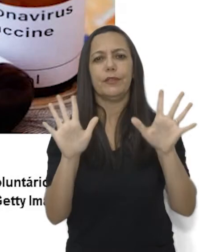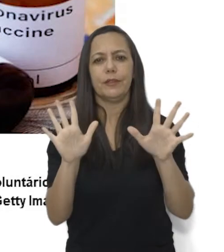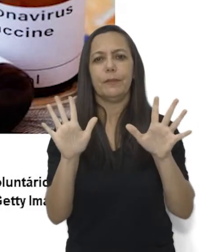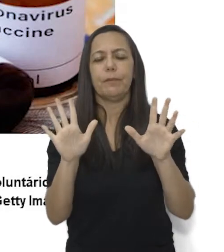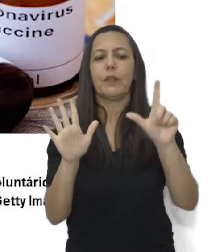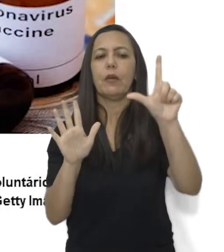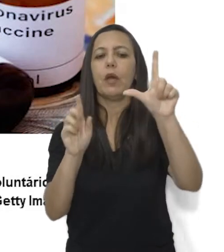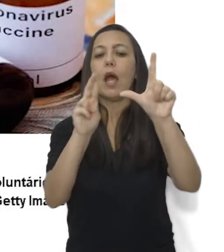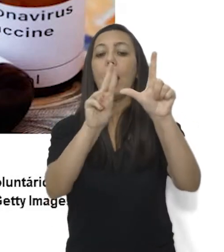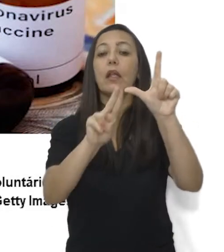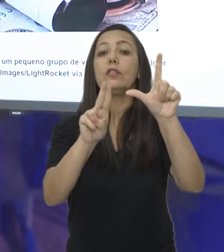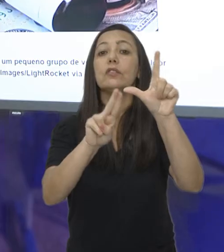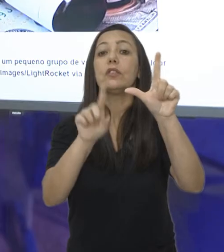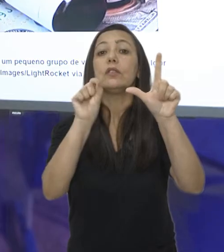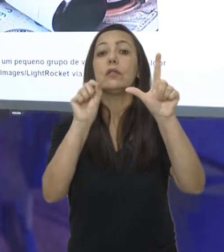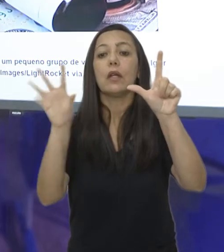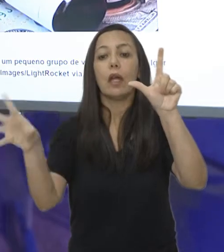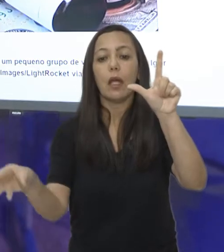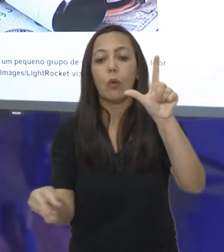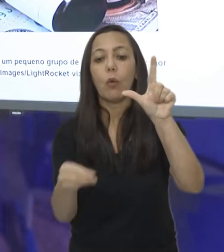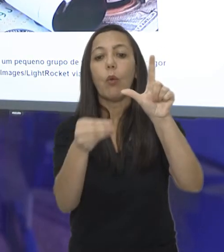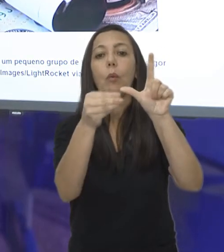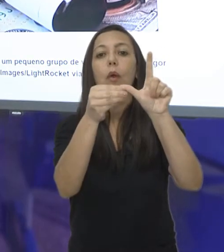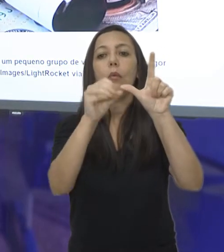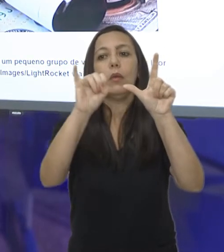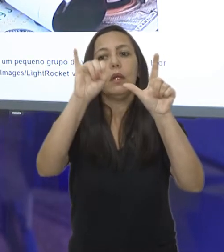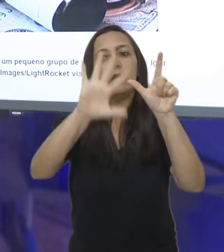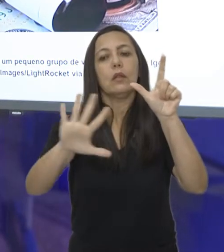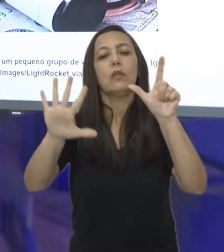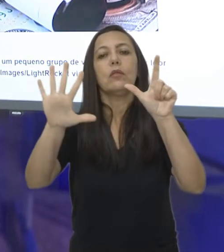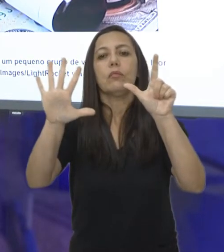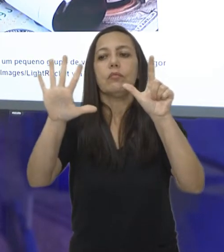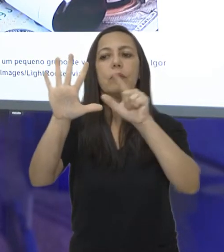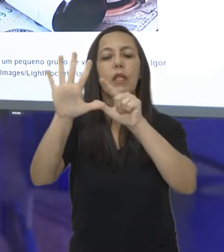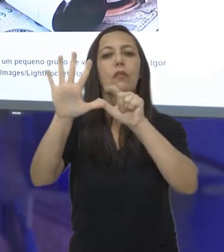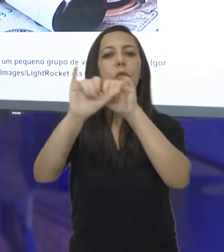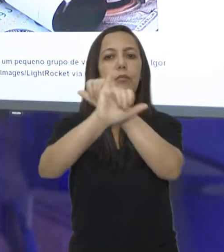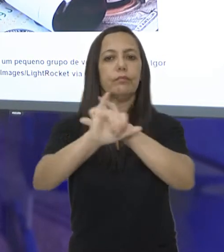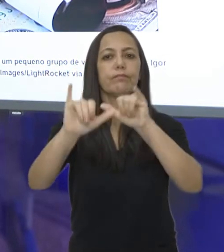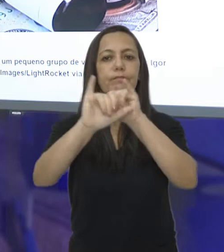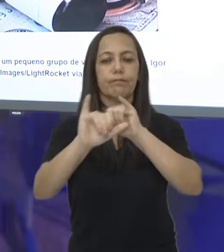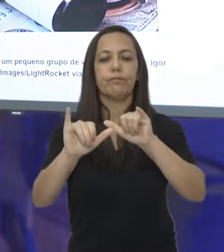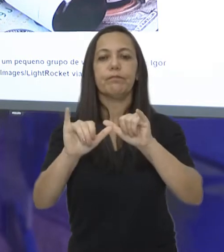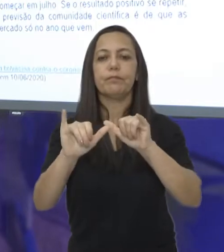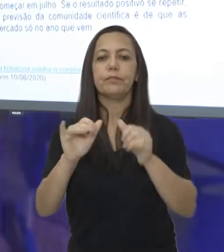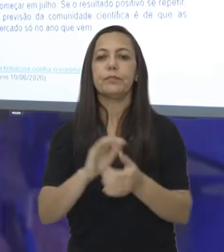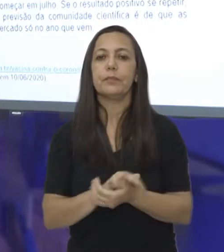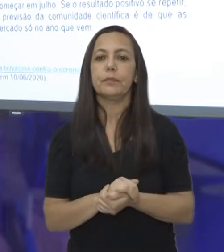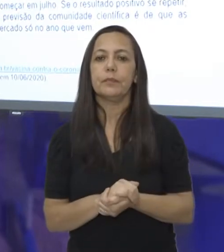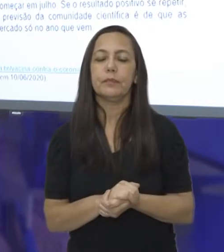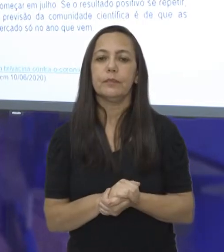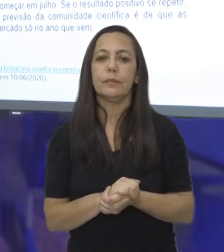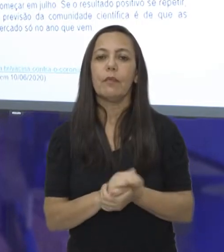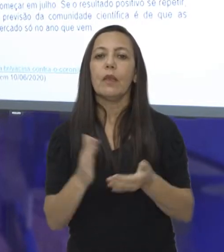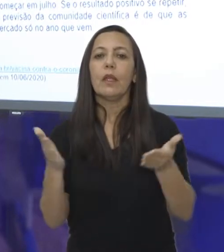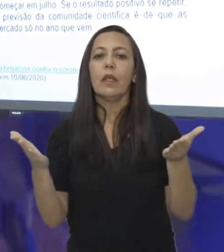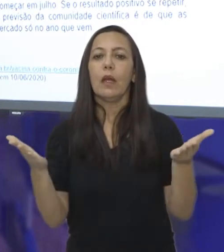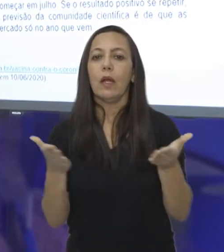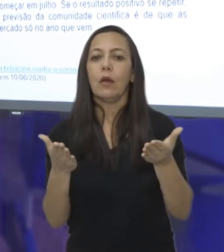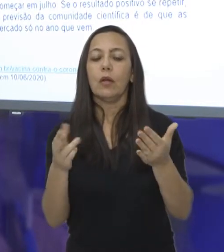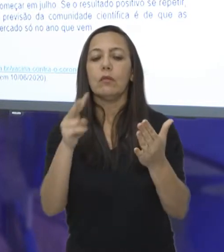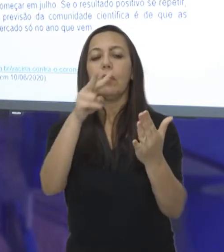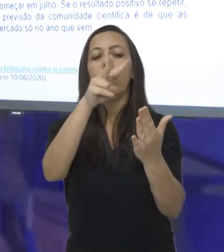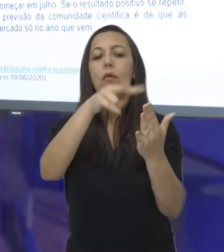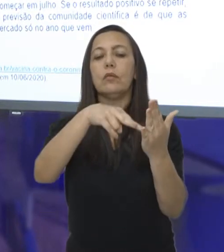o complemento de todas as informações que o leitor precisa saber. Agora eu vou